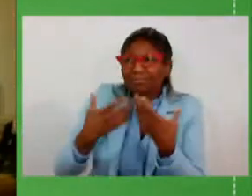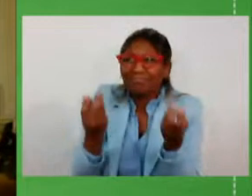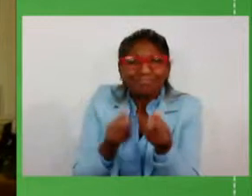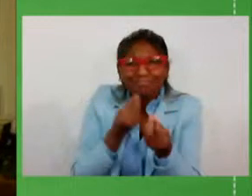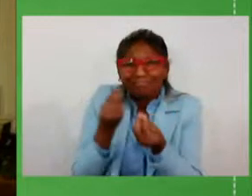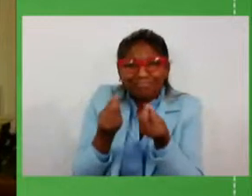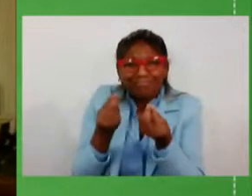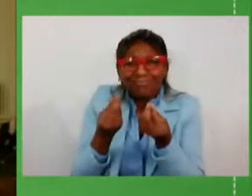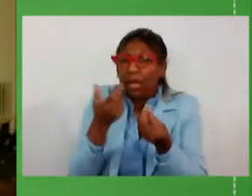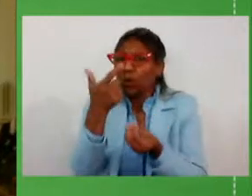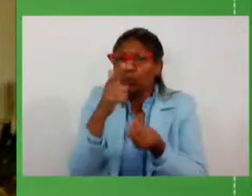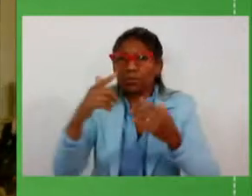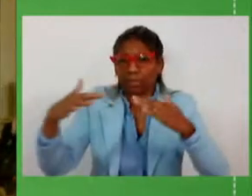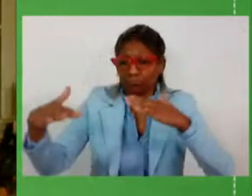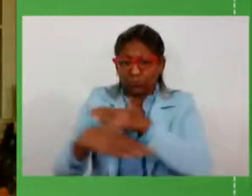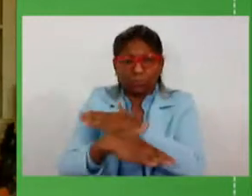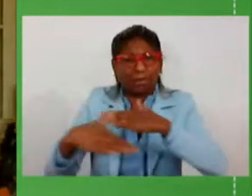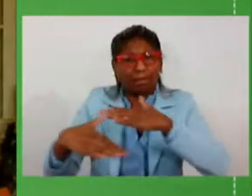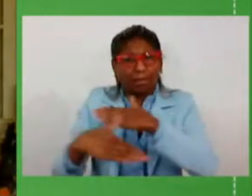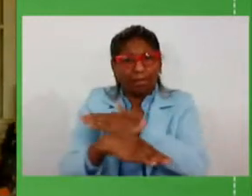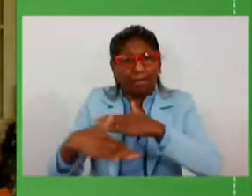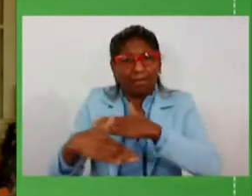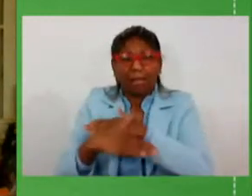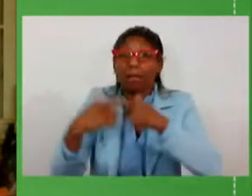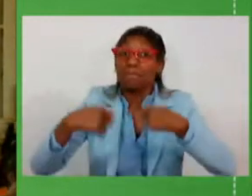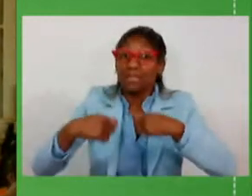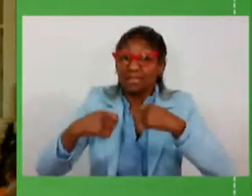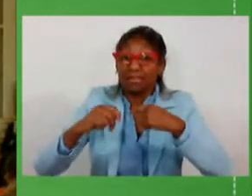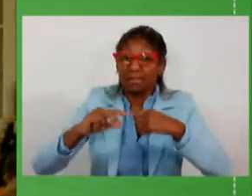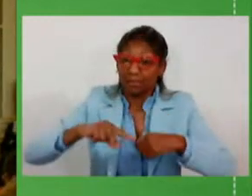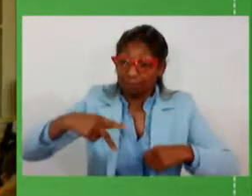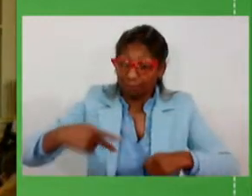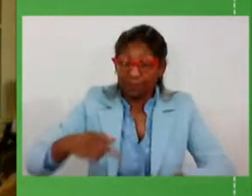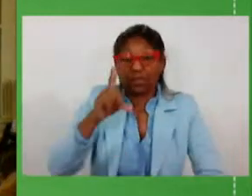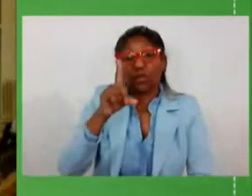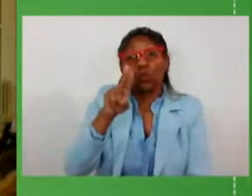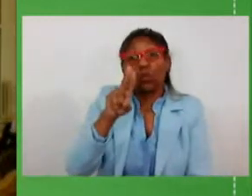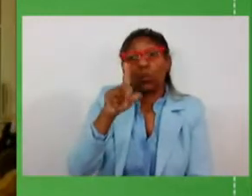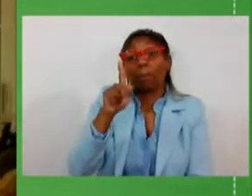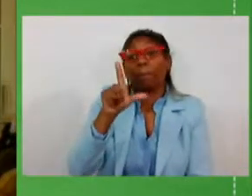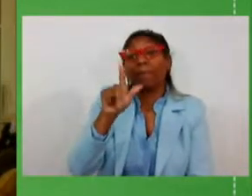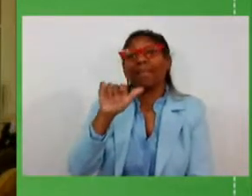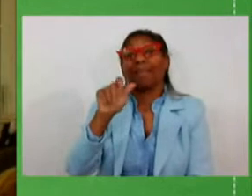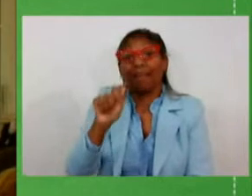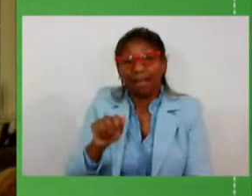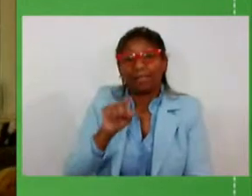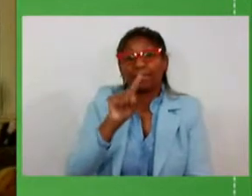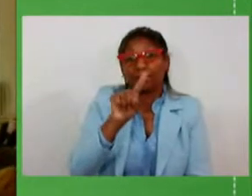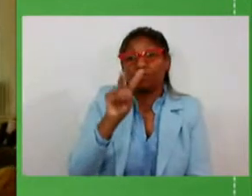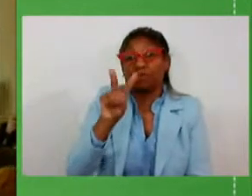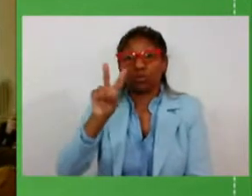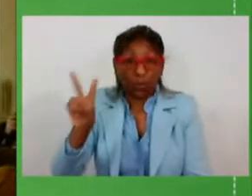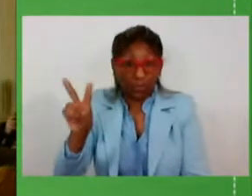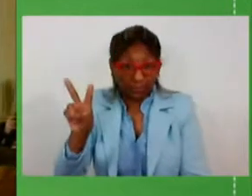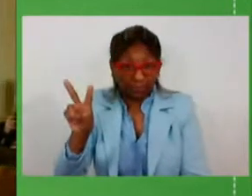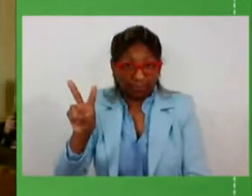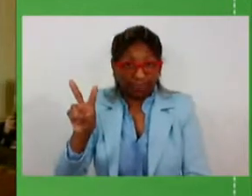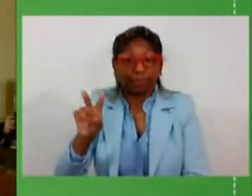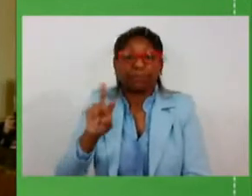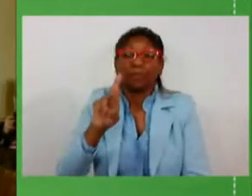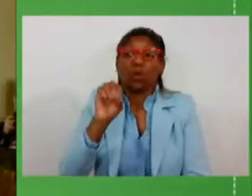duplicado, e nós teremos, então, também a duplicação integral da 122, entre outras rodovias que integram este